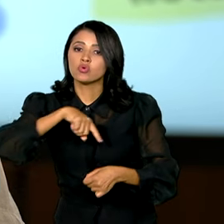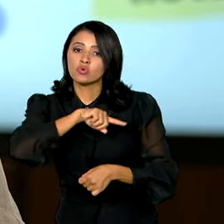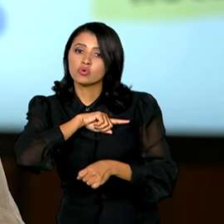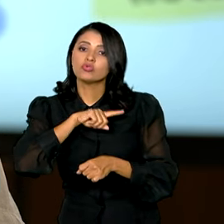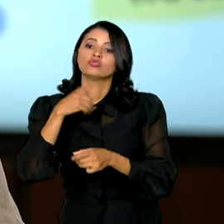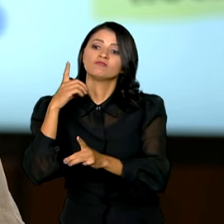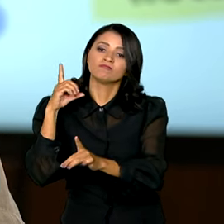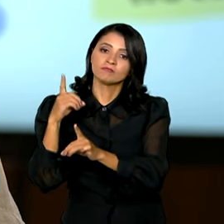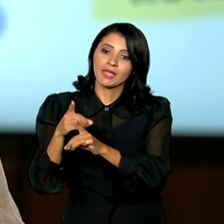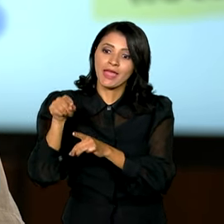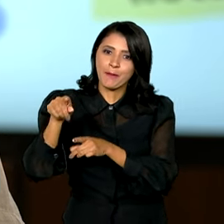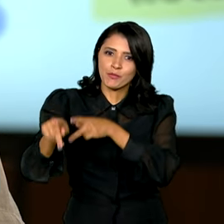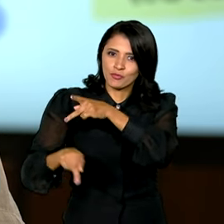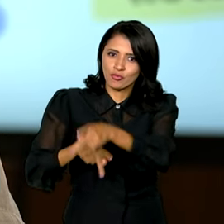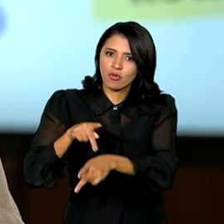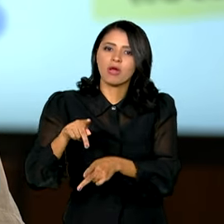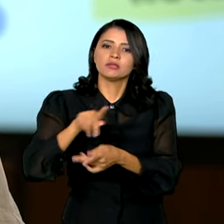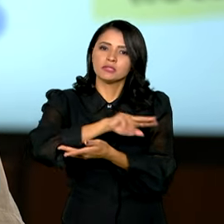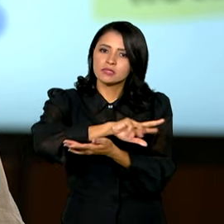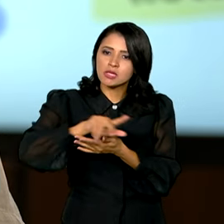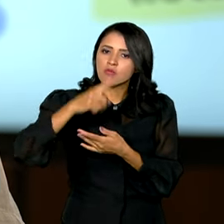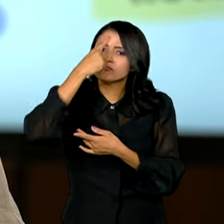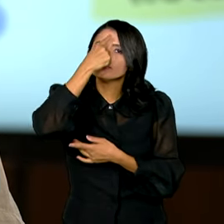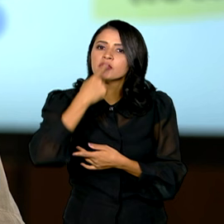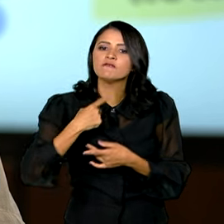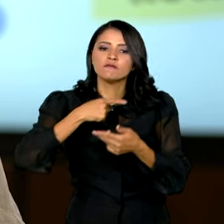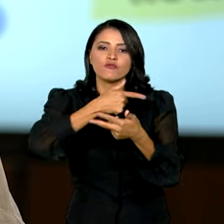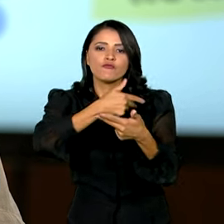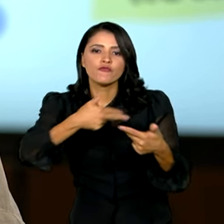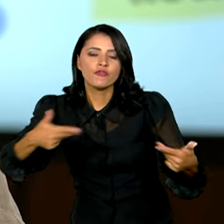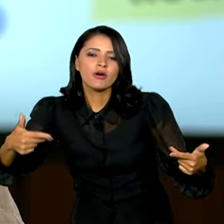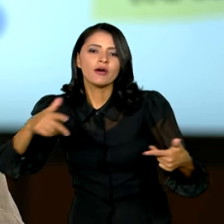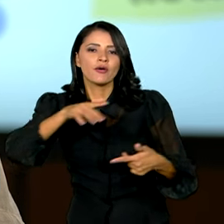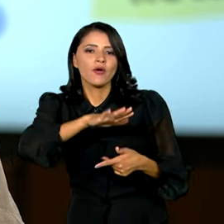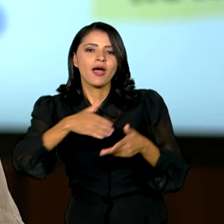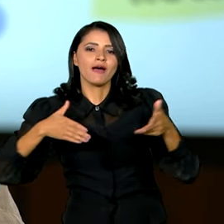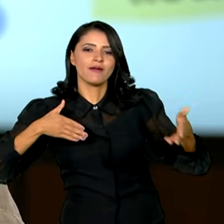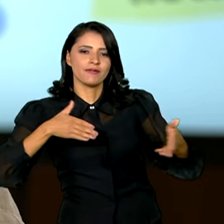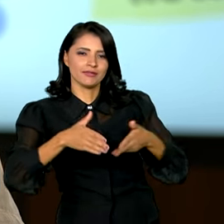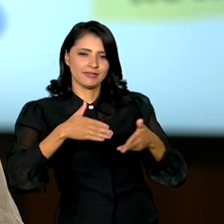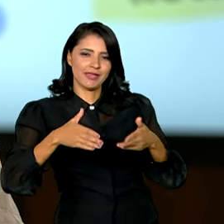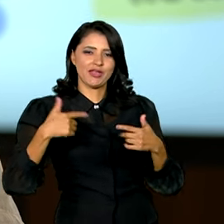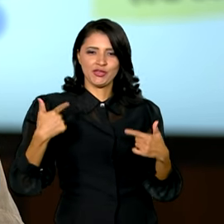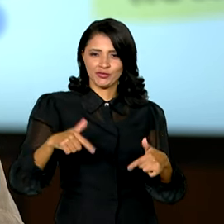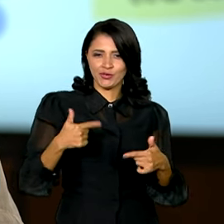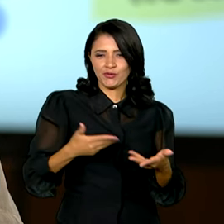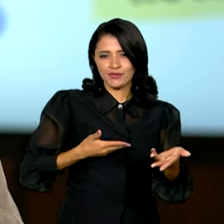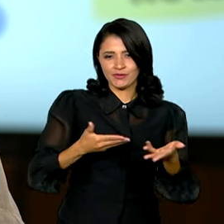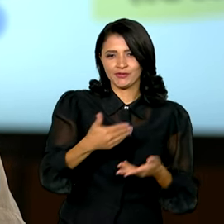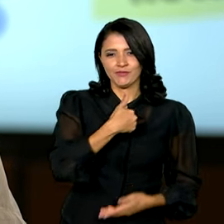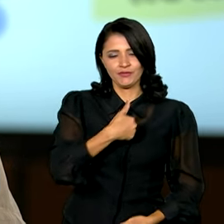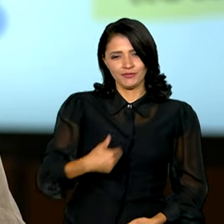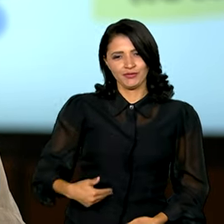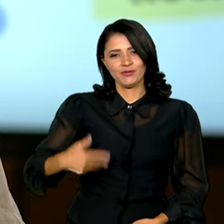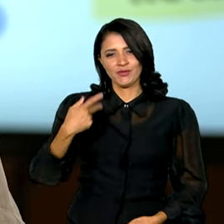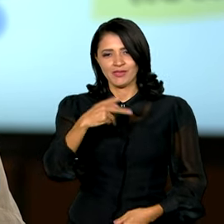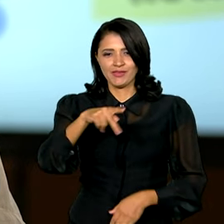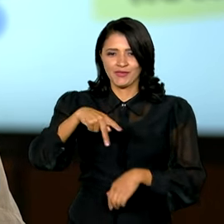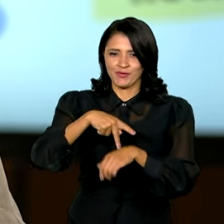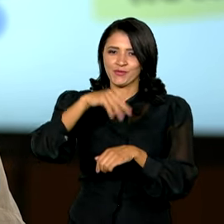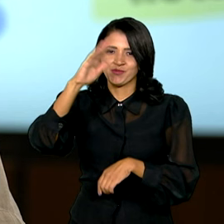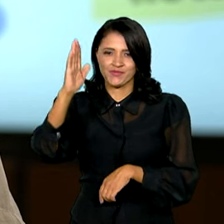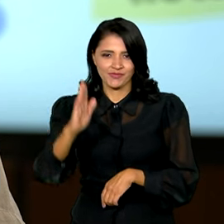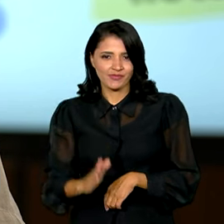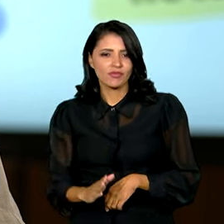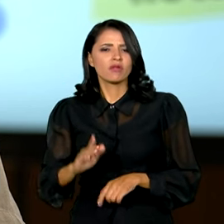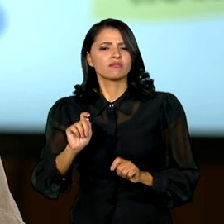população, diversificar o acesso ao serviço público no nosso país para que